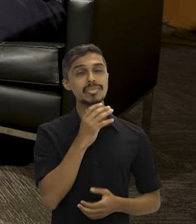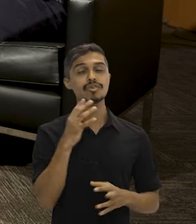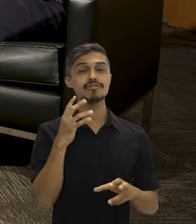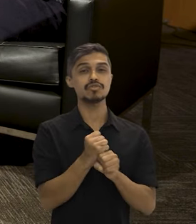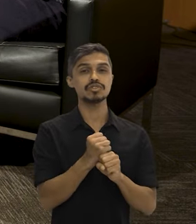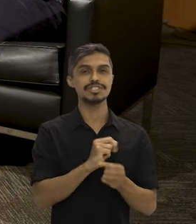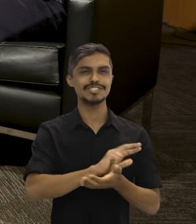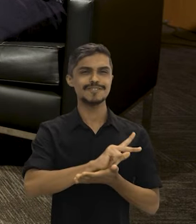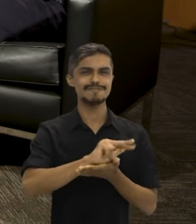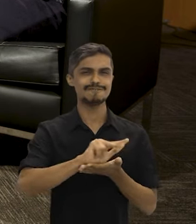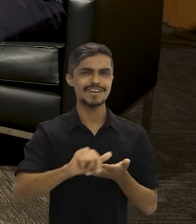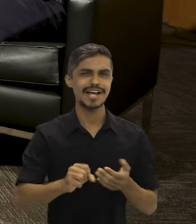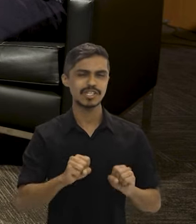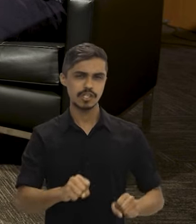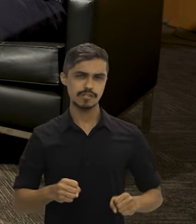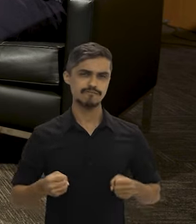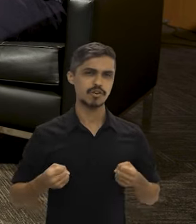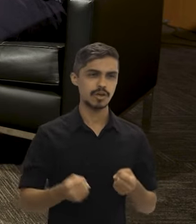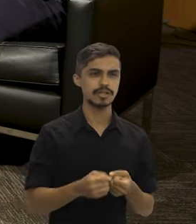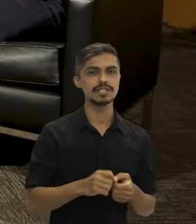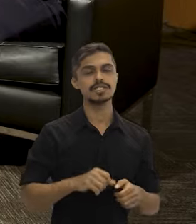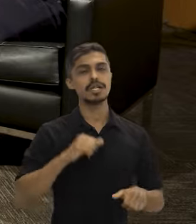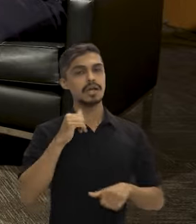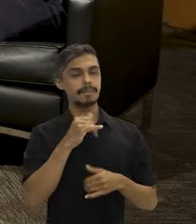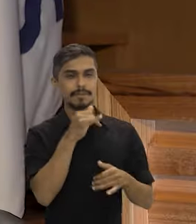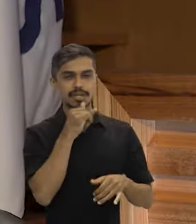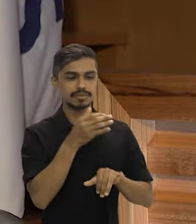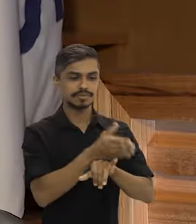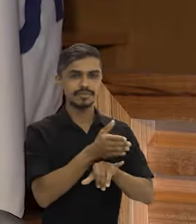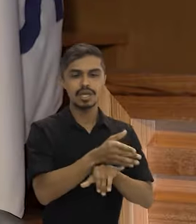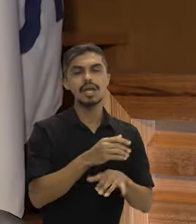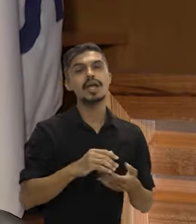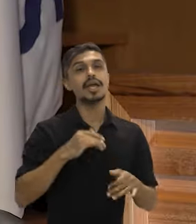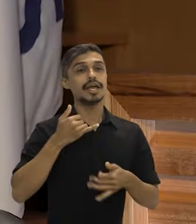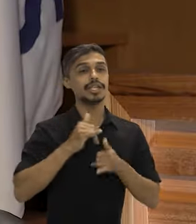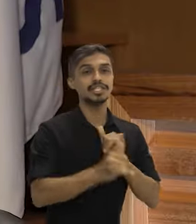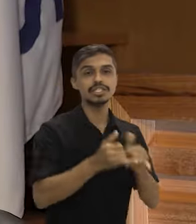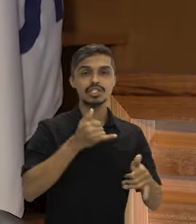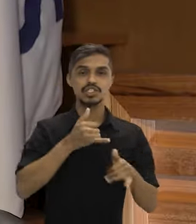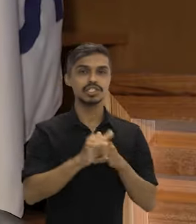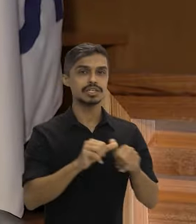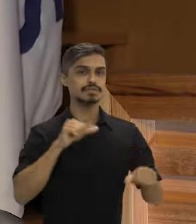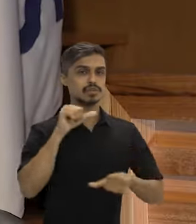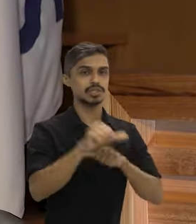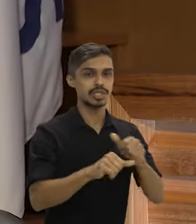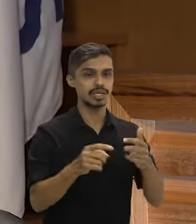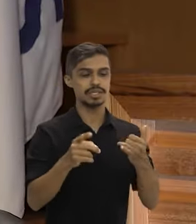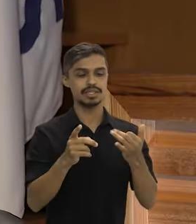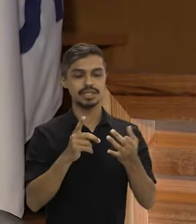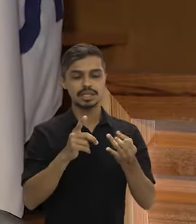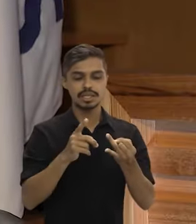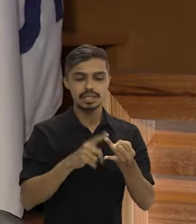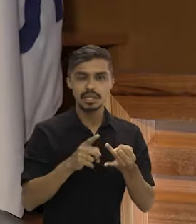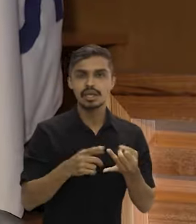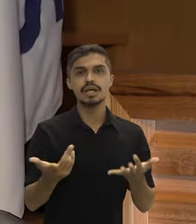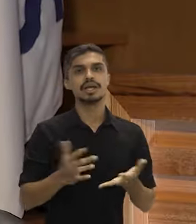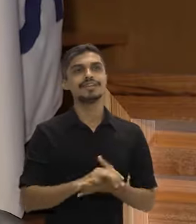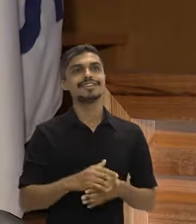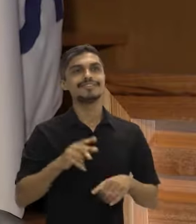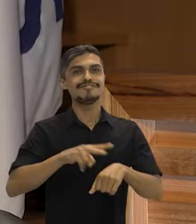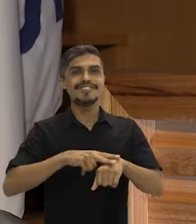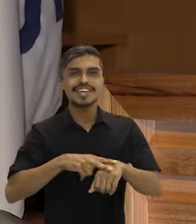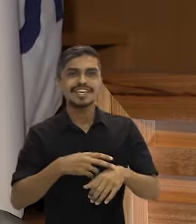um conjunto diferencial de ação, transição energética, transição para uma nova indústria verde. Agora,